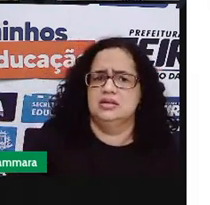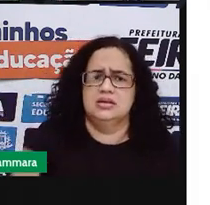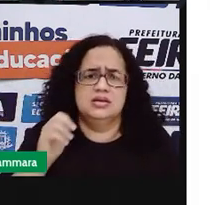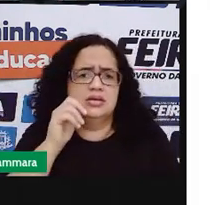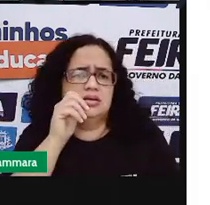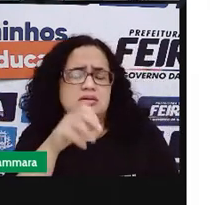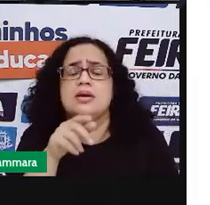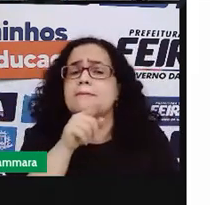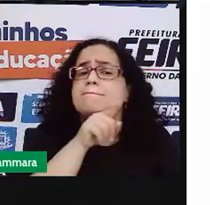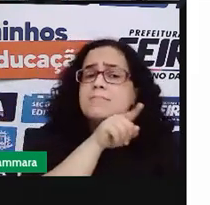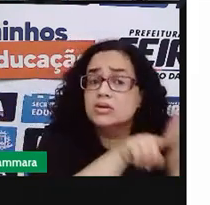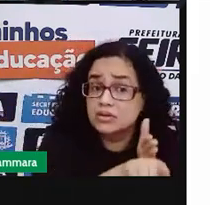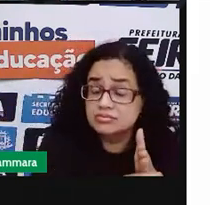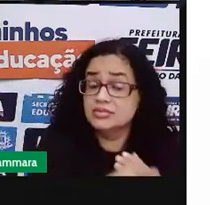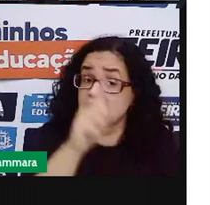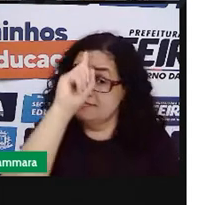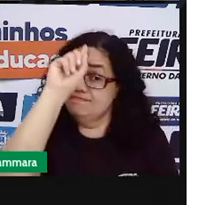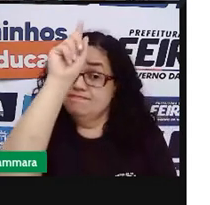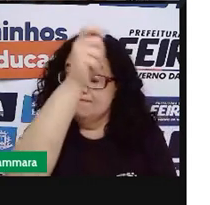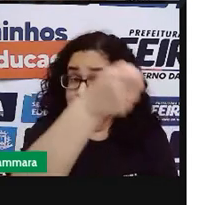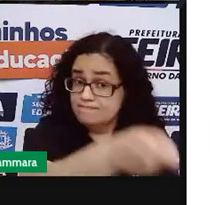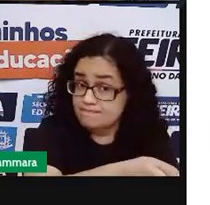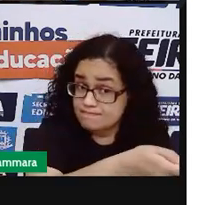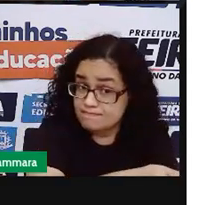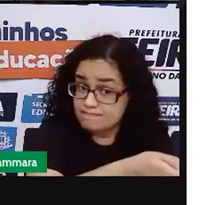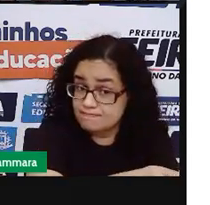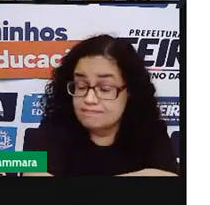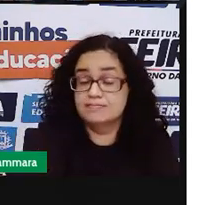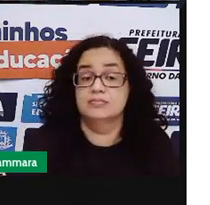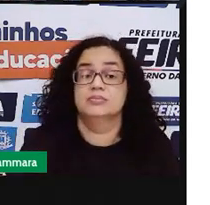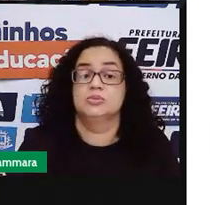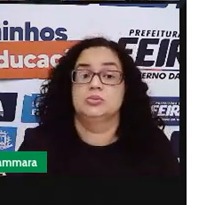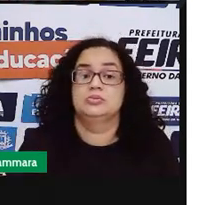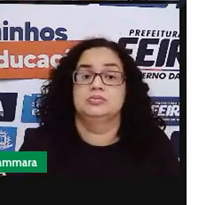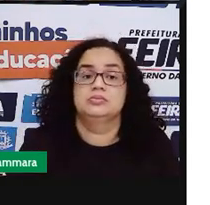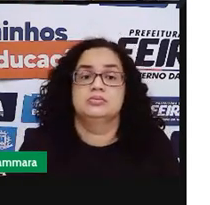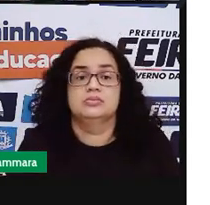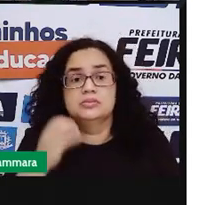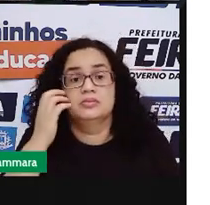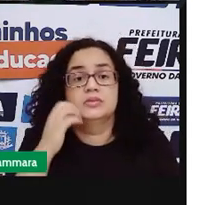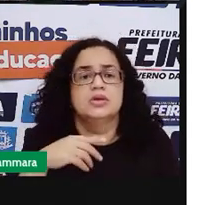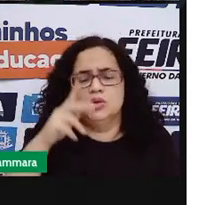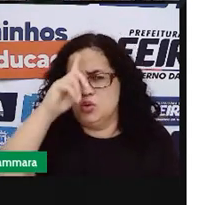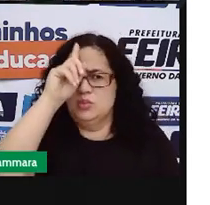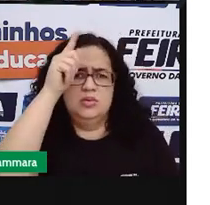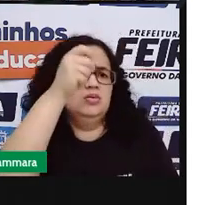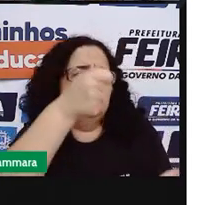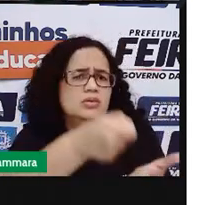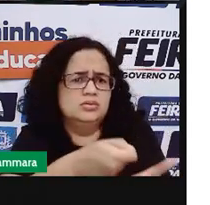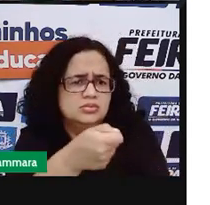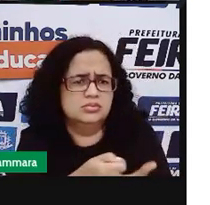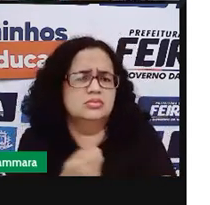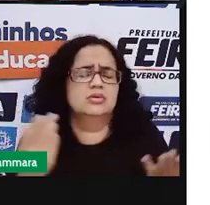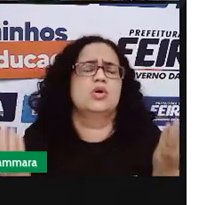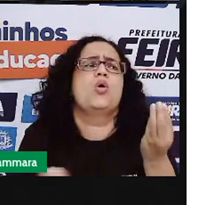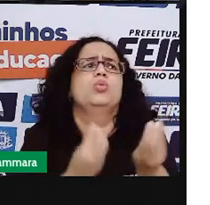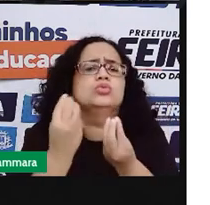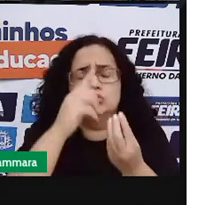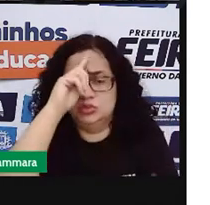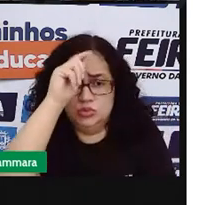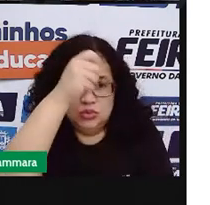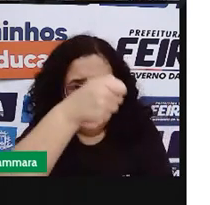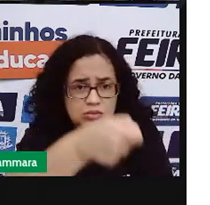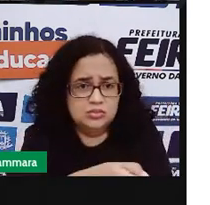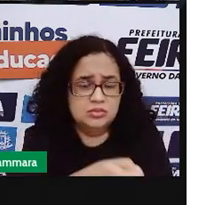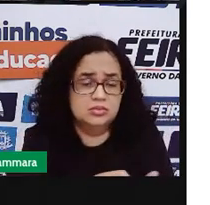perguntando. Ele está imparando, dando uma ordem para você. Como se fosse uma ordem,